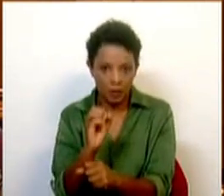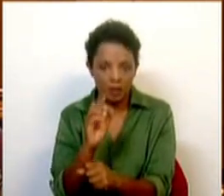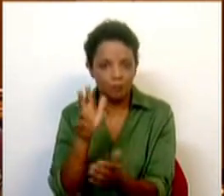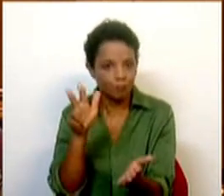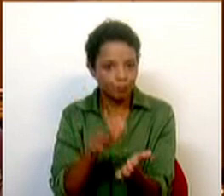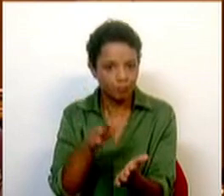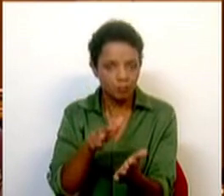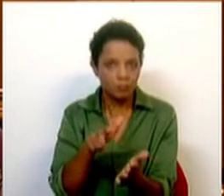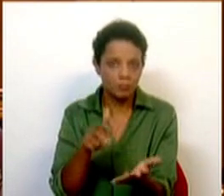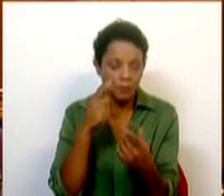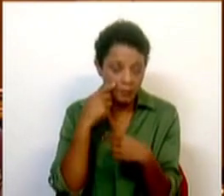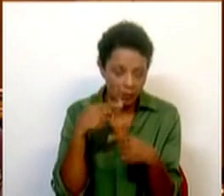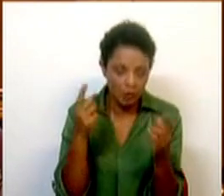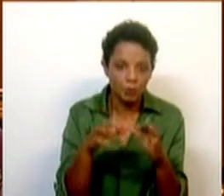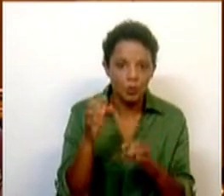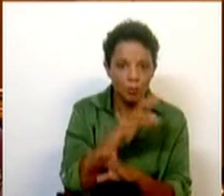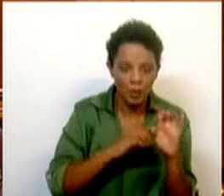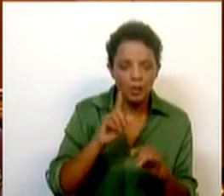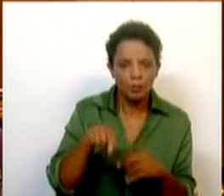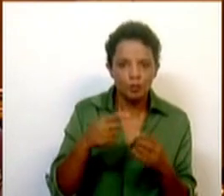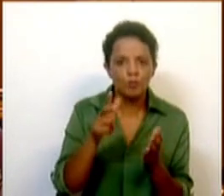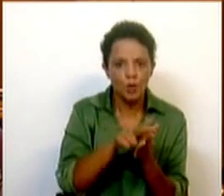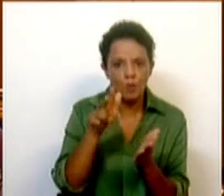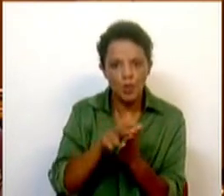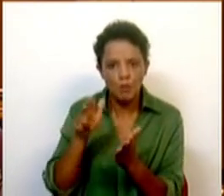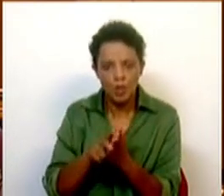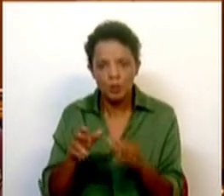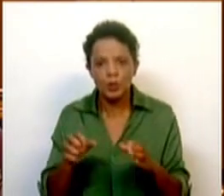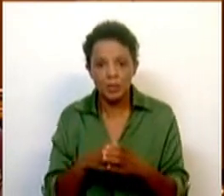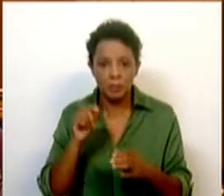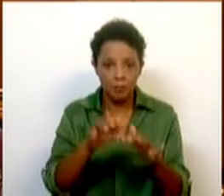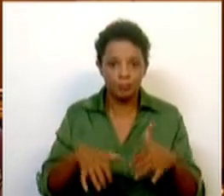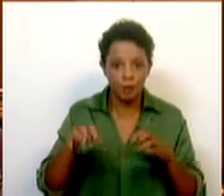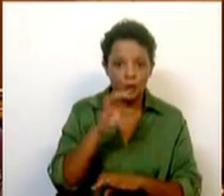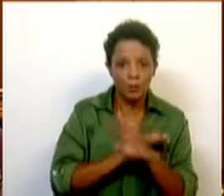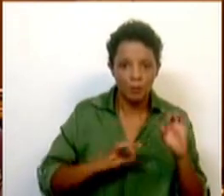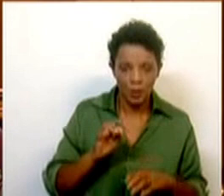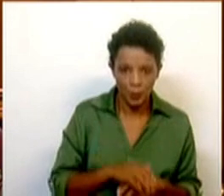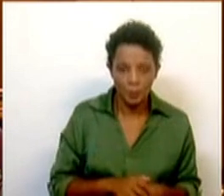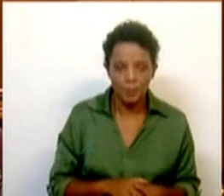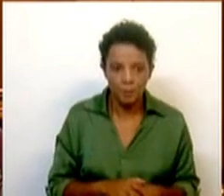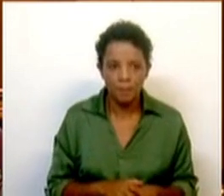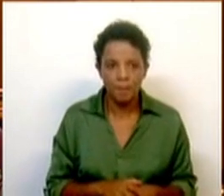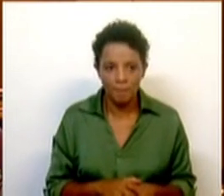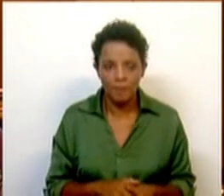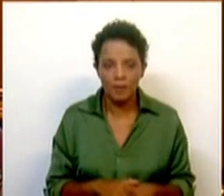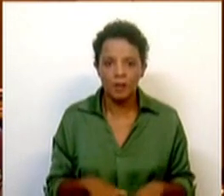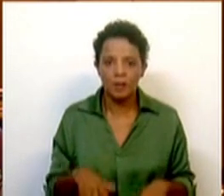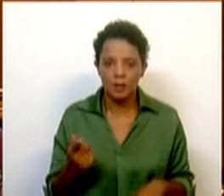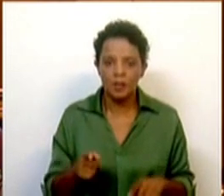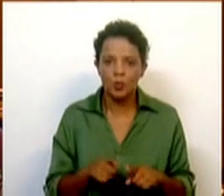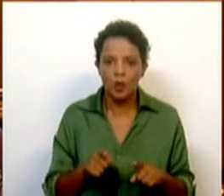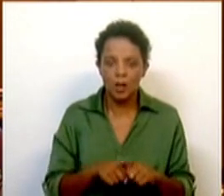Foi apresentado pelo Comissão Europeia e tem vindo a ser aprovado pelo Conselho e pelo Parlamento Europeu um amplo e muitíssimo